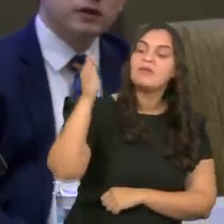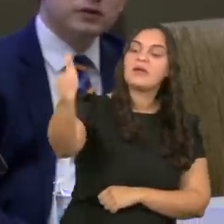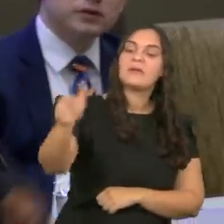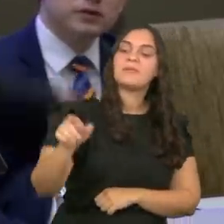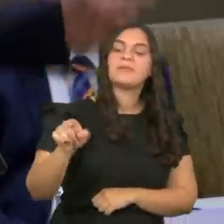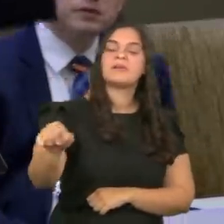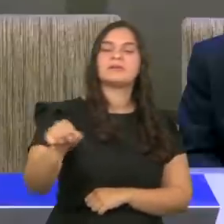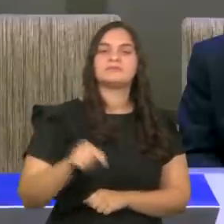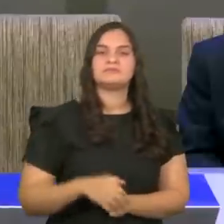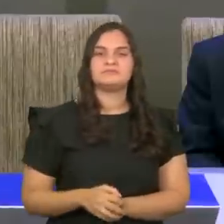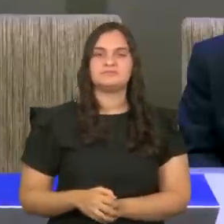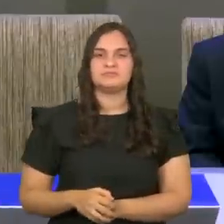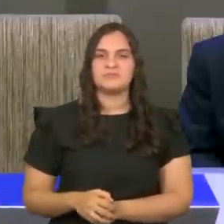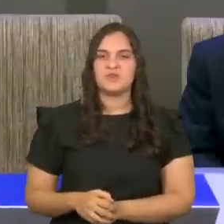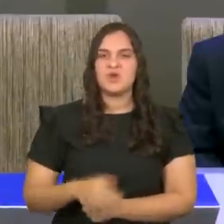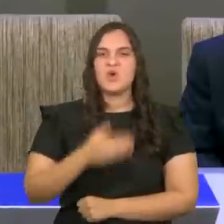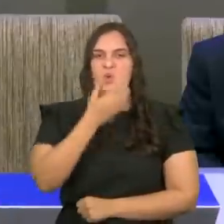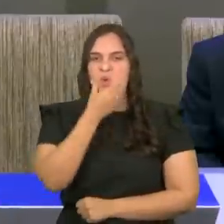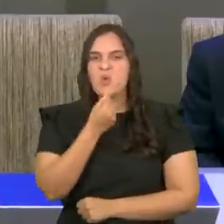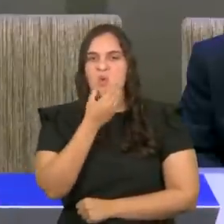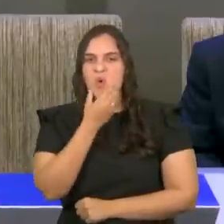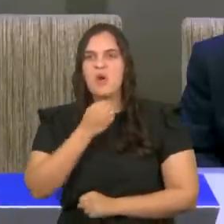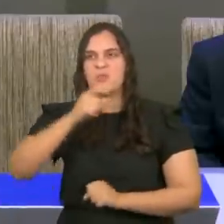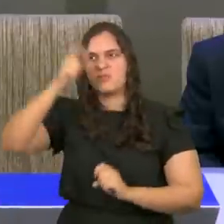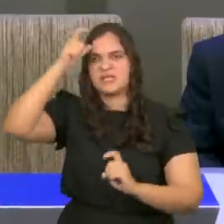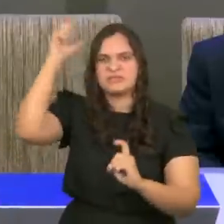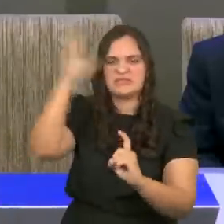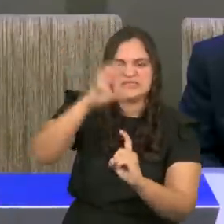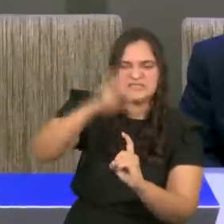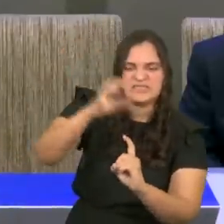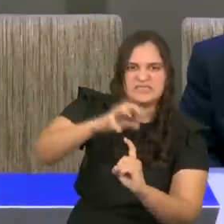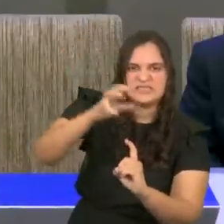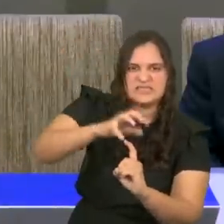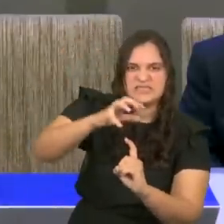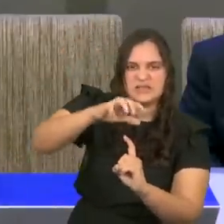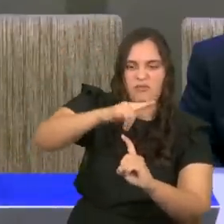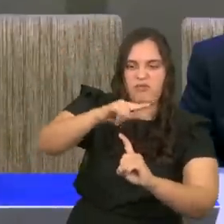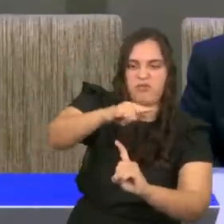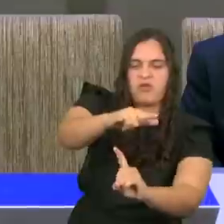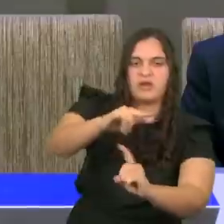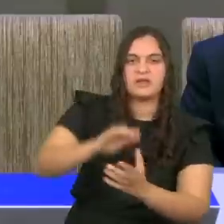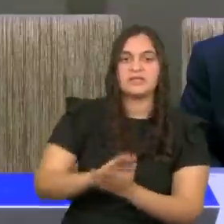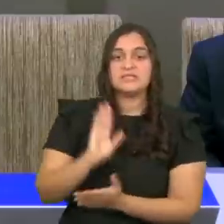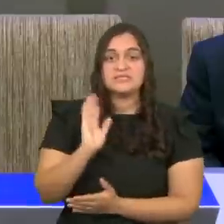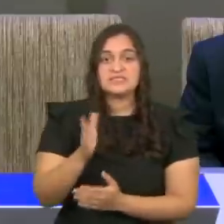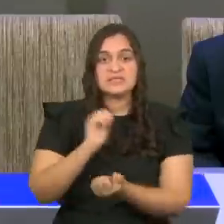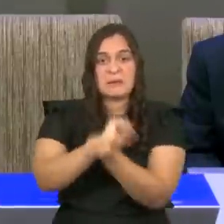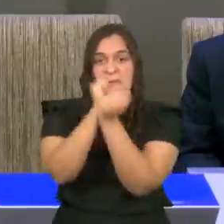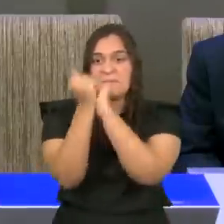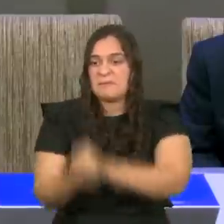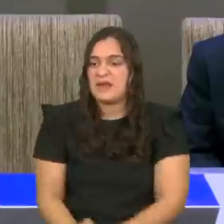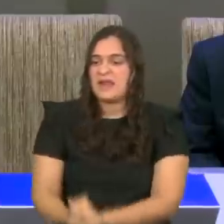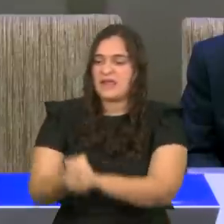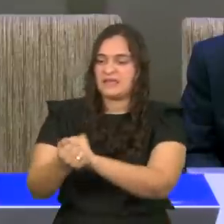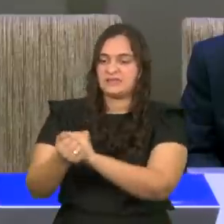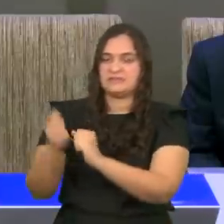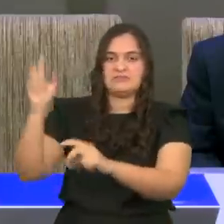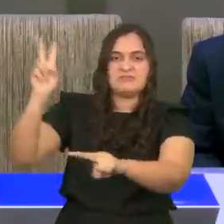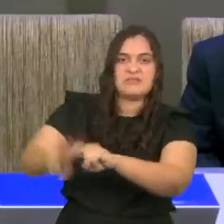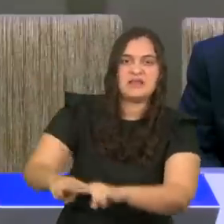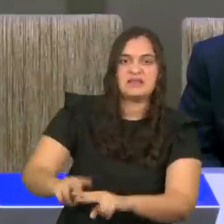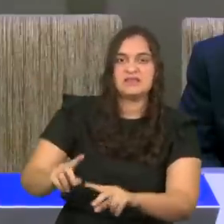Olha, aquele homem já tinha sido preso, amarrado, trancado. Ninguém podia detê-lo. Estava no